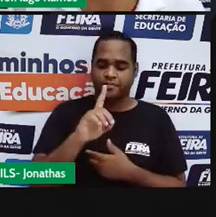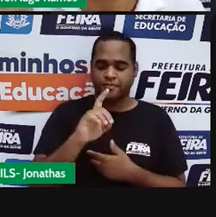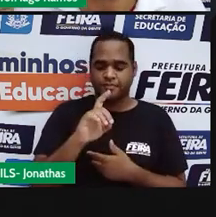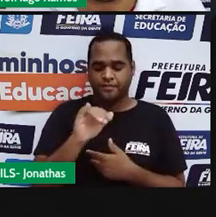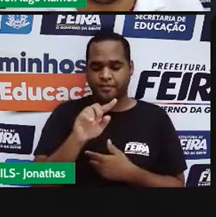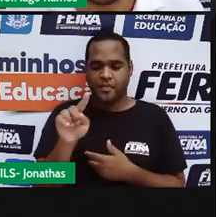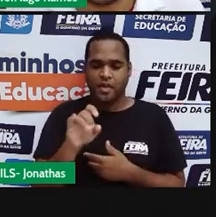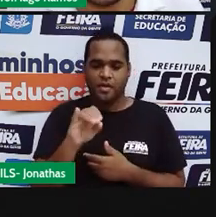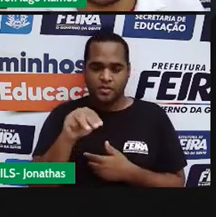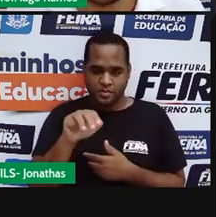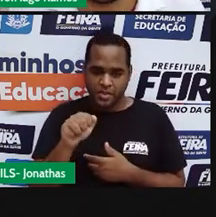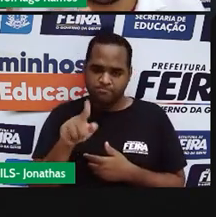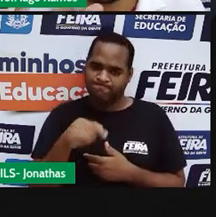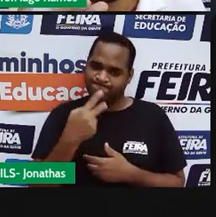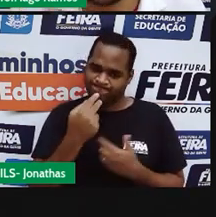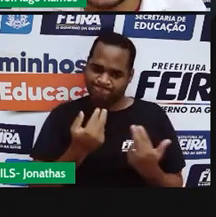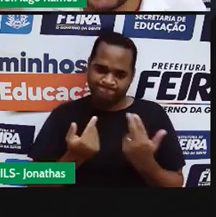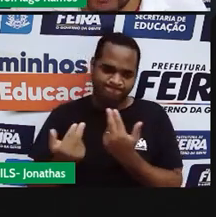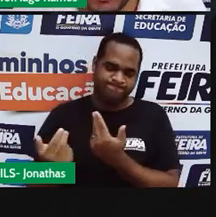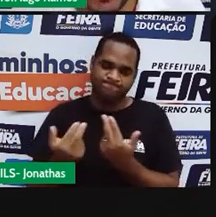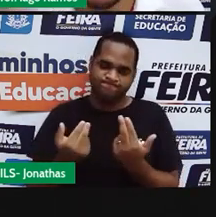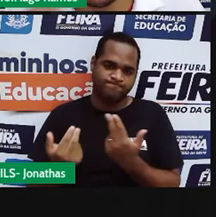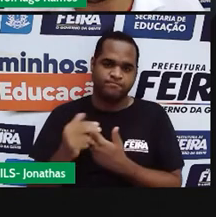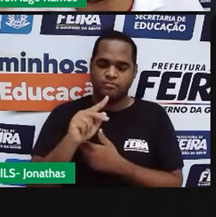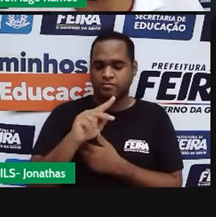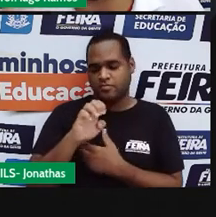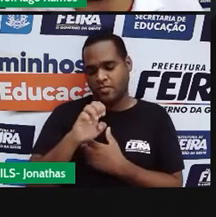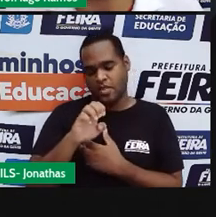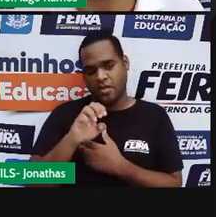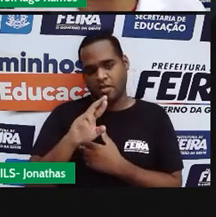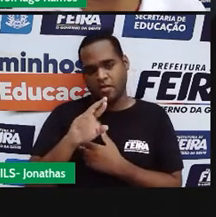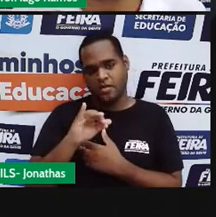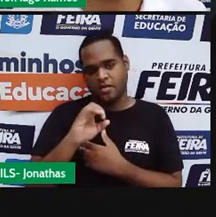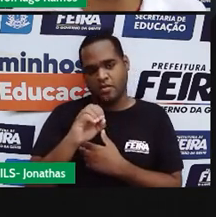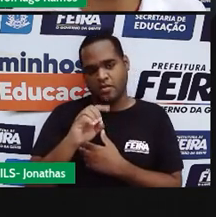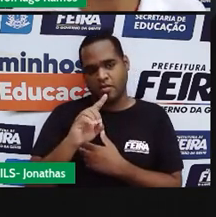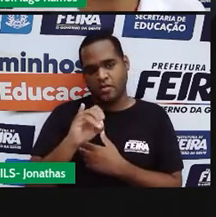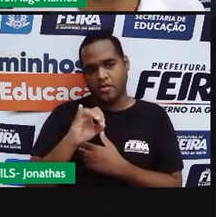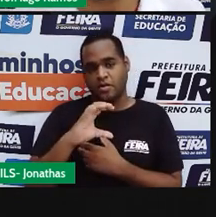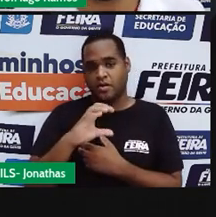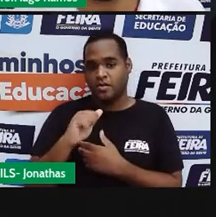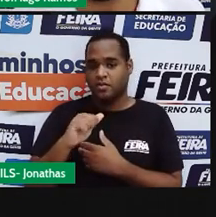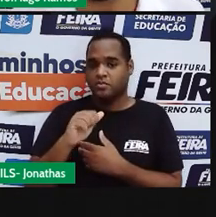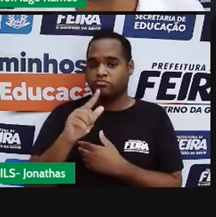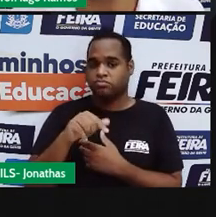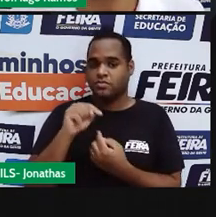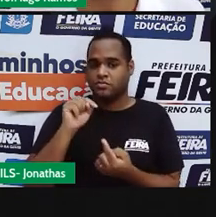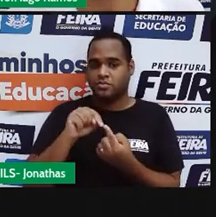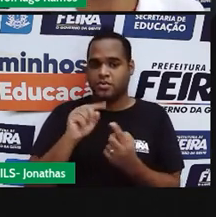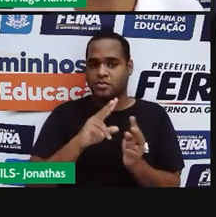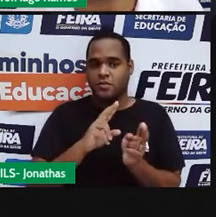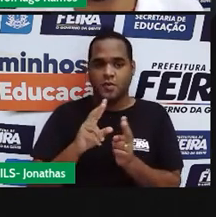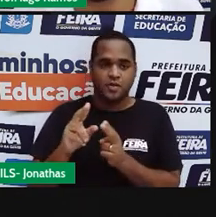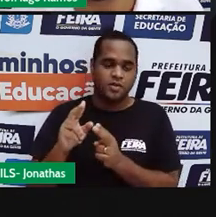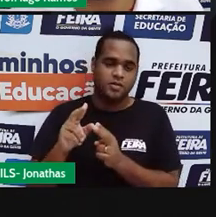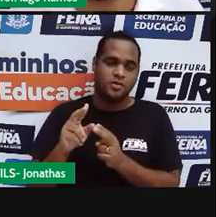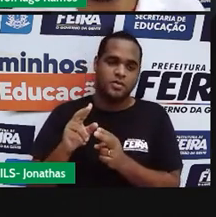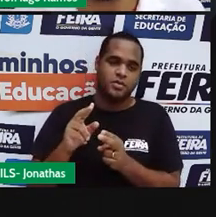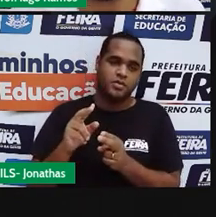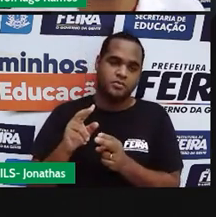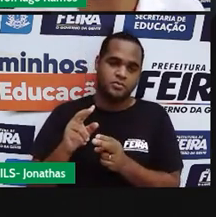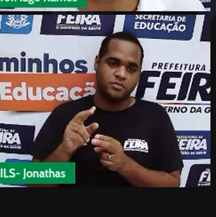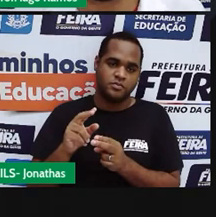é periódica pra ser racional além de ser dízima tem que ser periódica o que é periódica